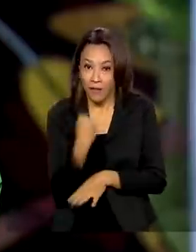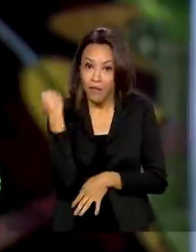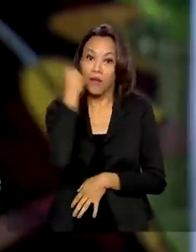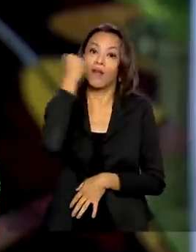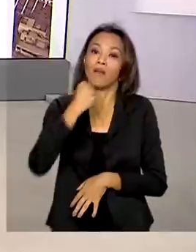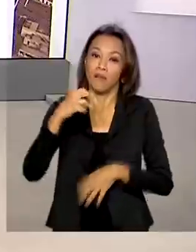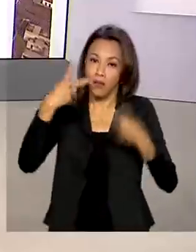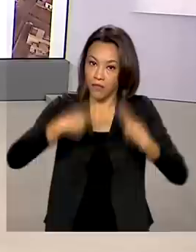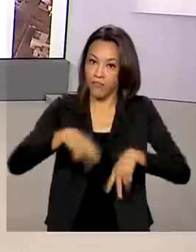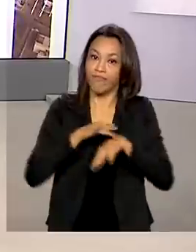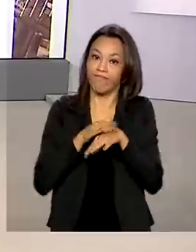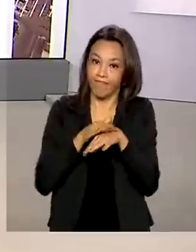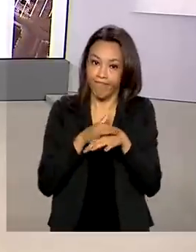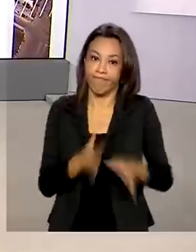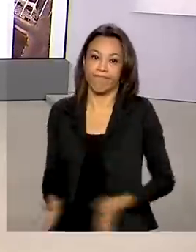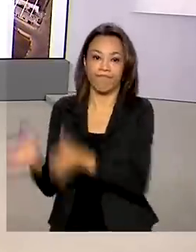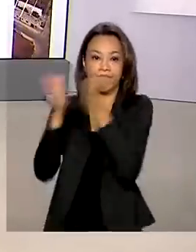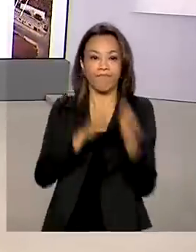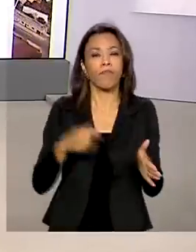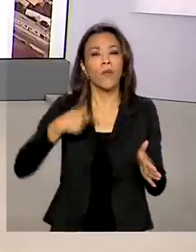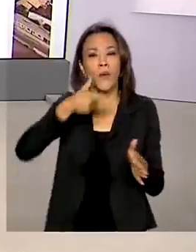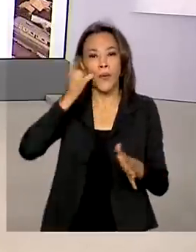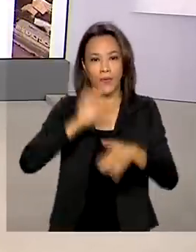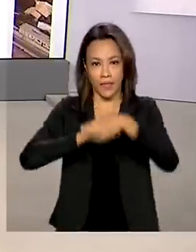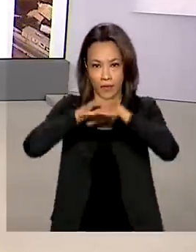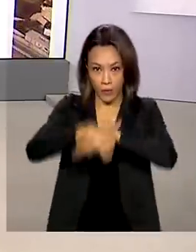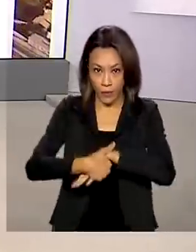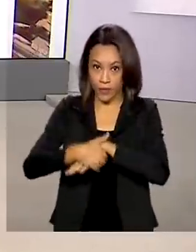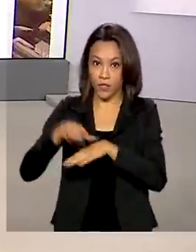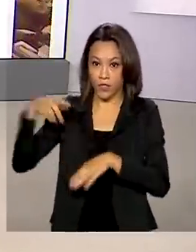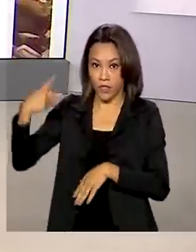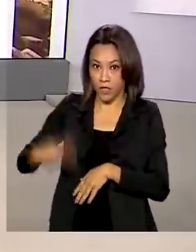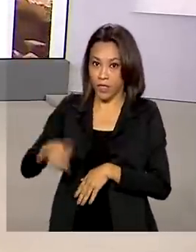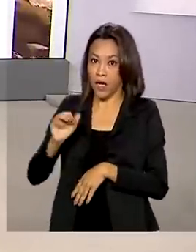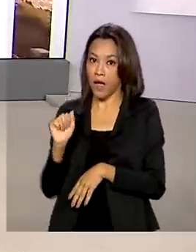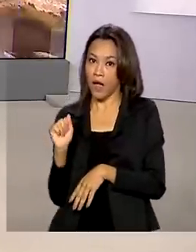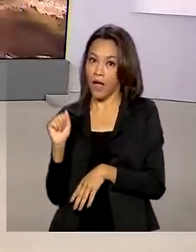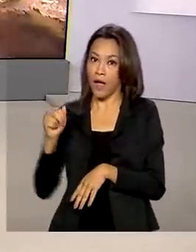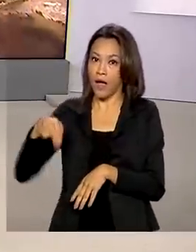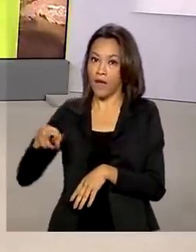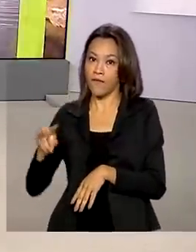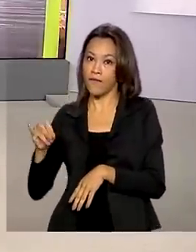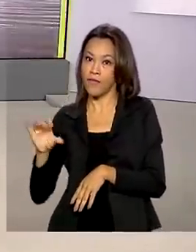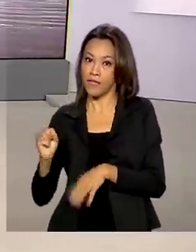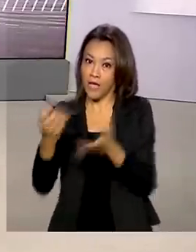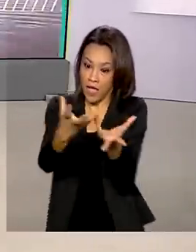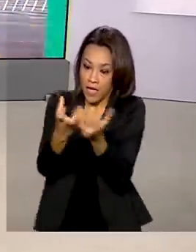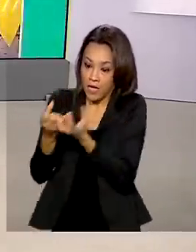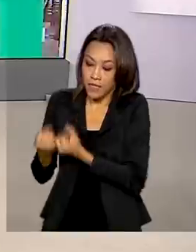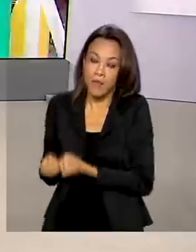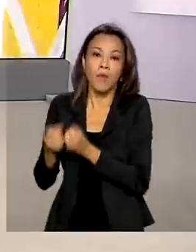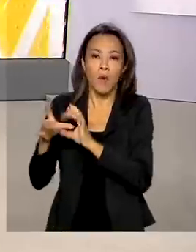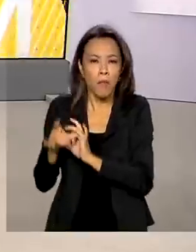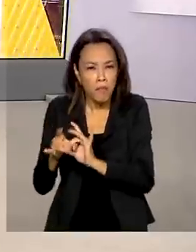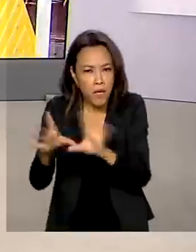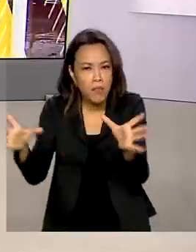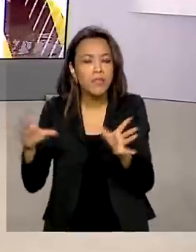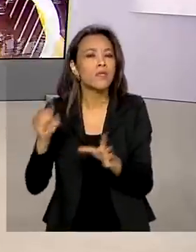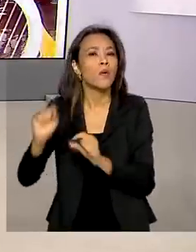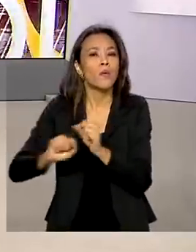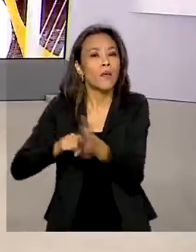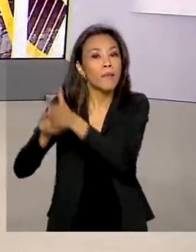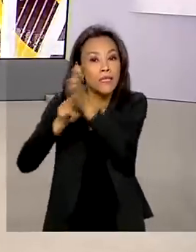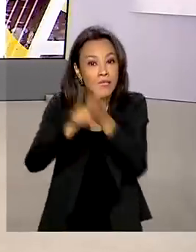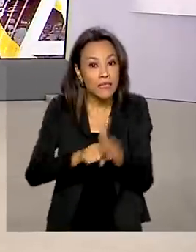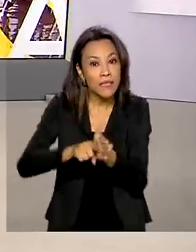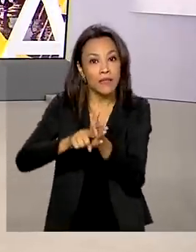doença. Ontem à noite, a Anvisa recebeu o pedido de autorização de pesquisa clínica de fase 3, que é a pesquisa